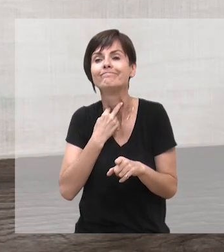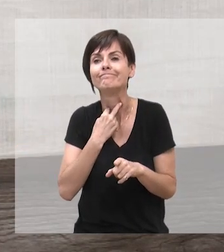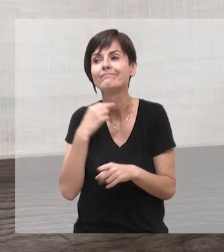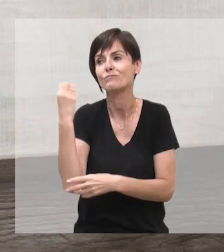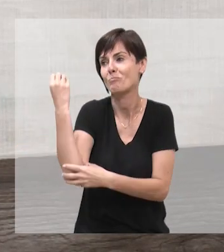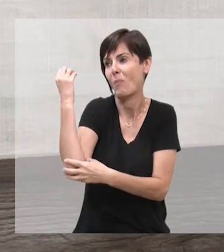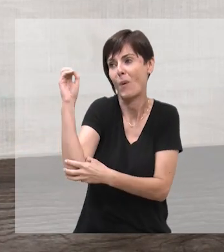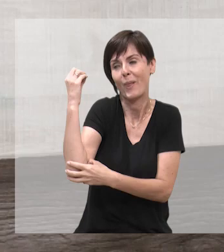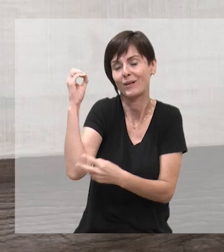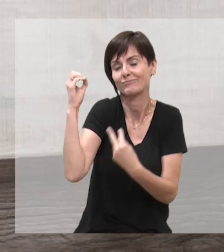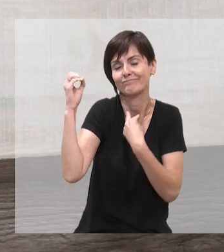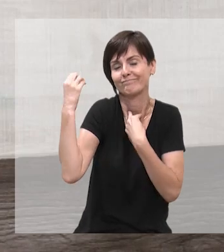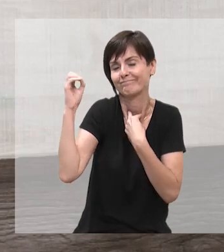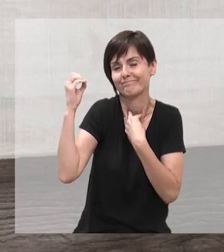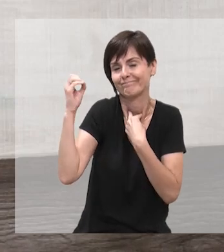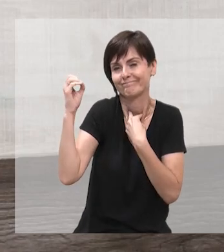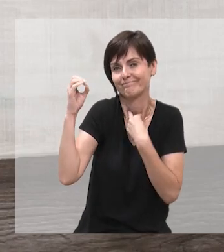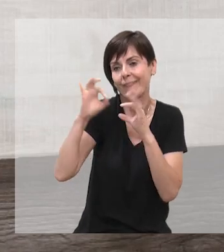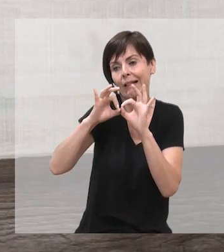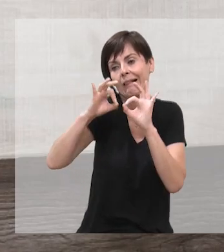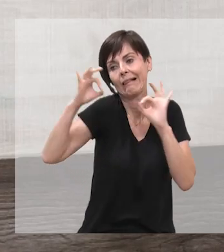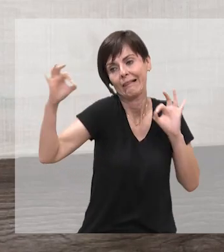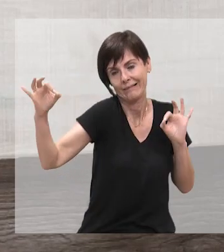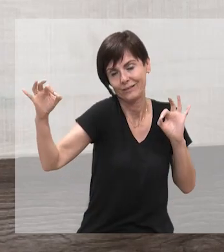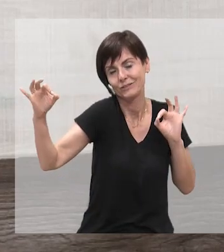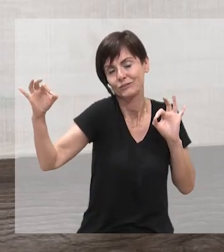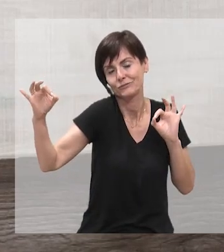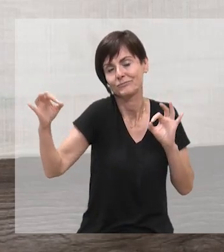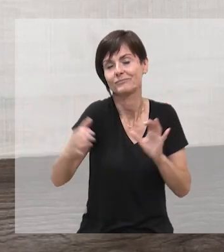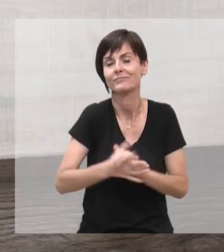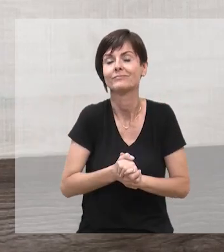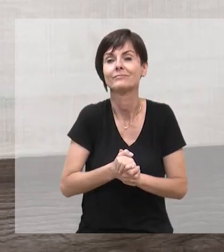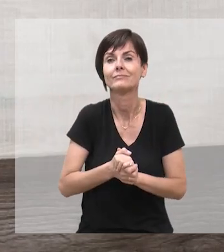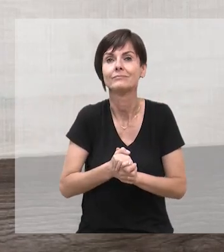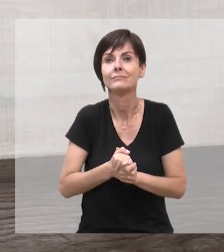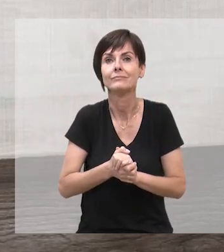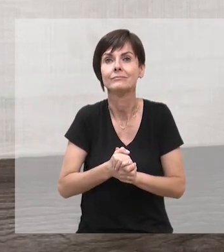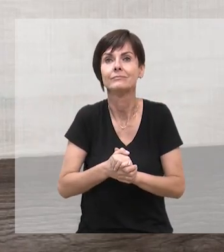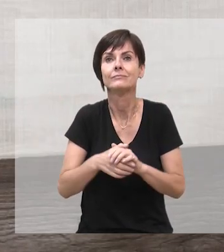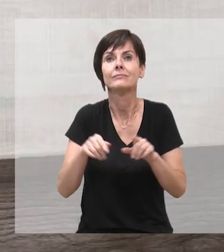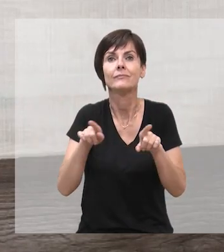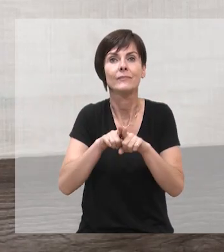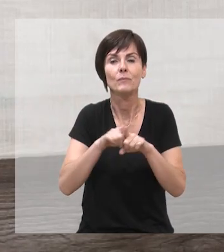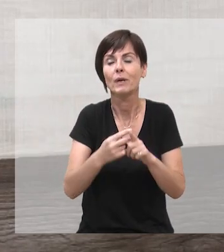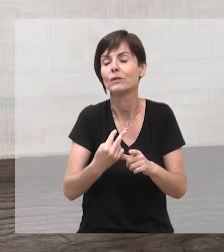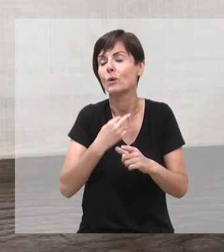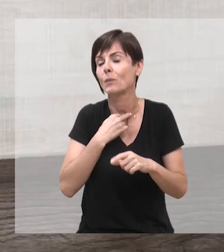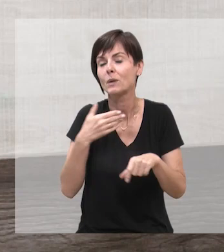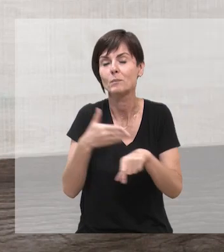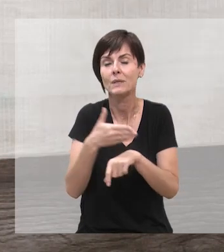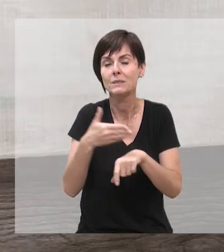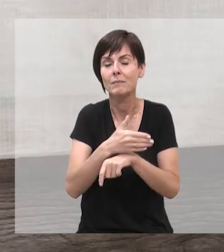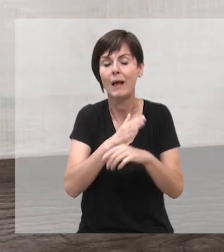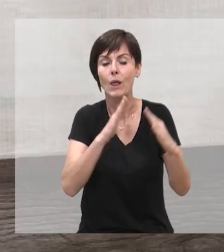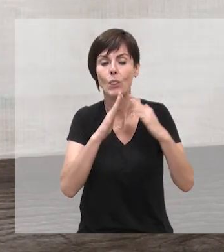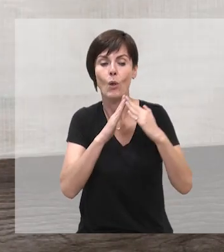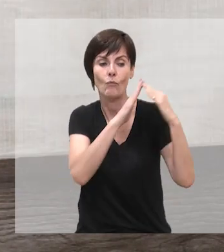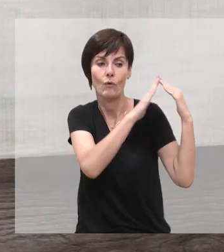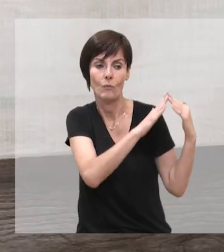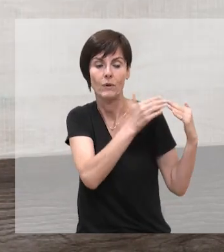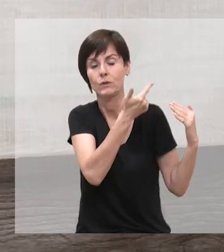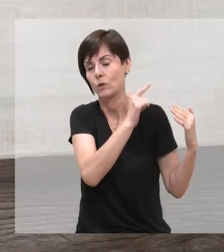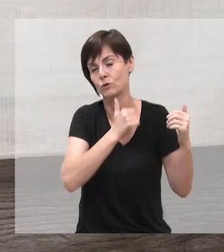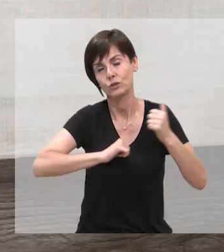Infelizmente, não conseguimos ir a Porto Alegre, em questão de logística, acabamos não indo a Novo Hambur, embora não tivesse